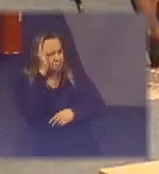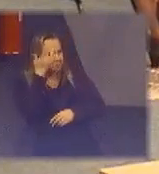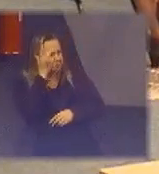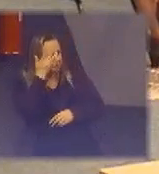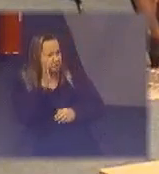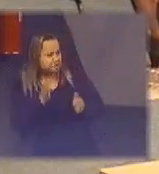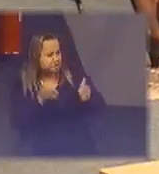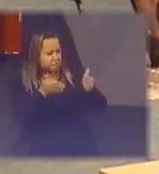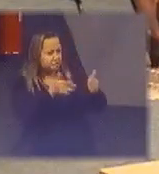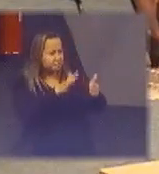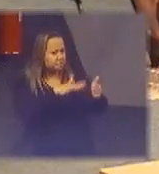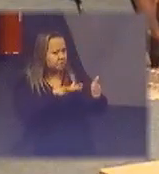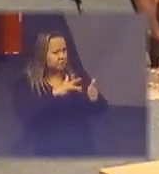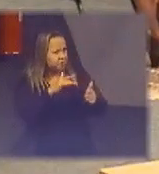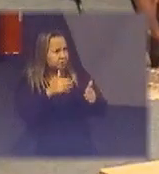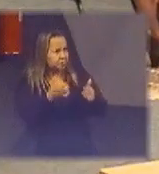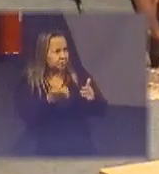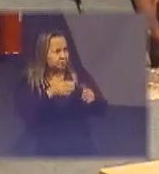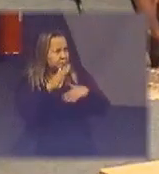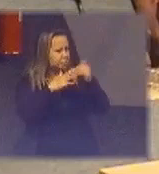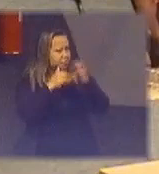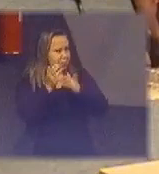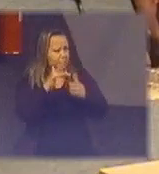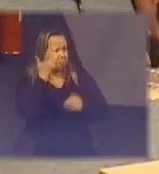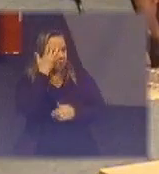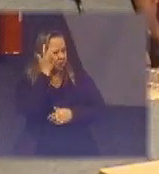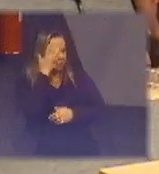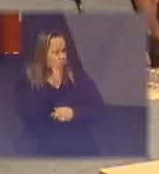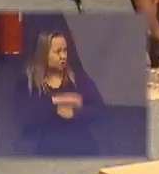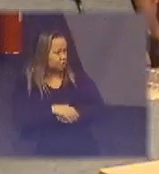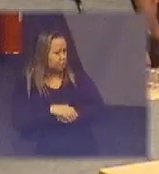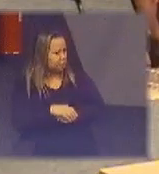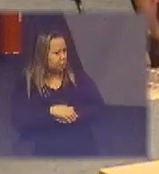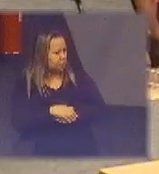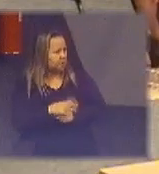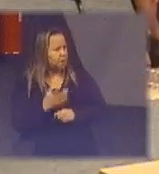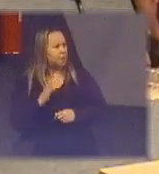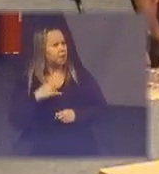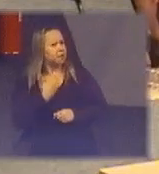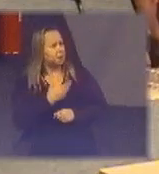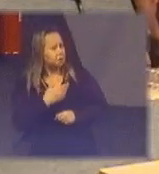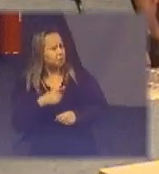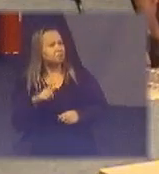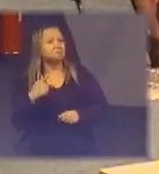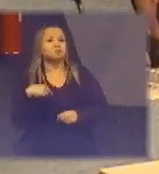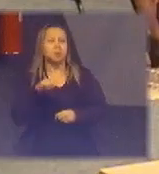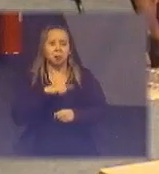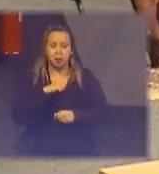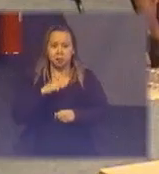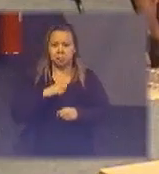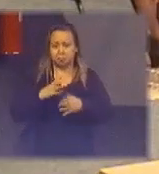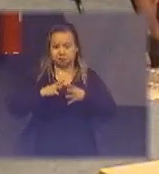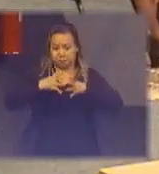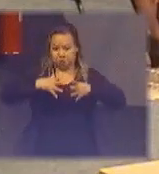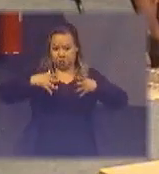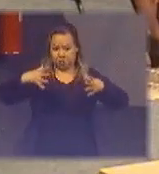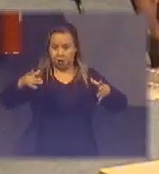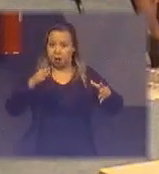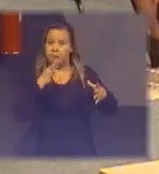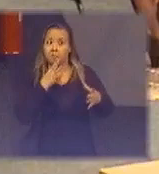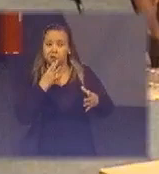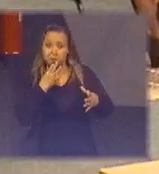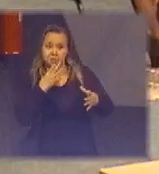na plateia realmente a gente tem um arcabouço legal e normativo muito amplo e a gente não